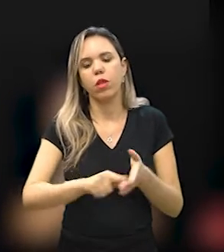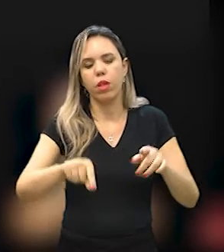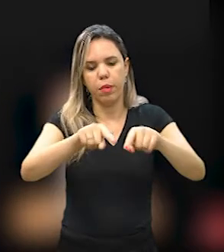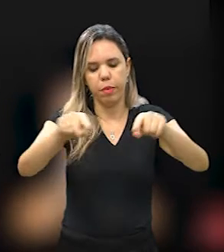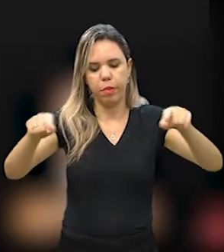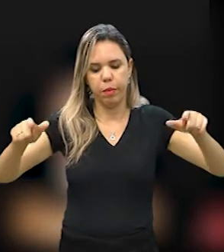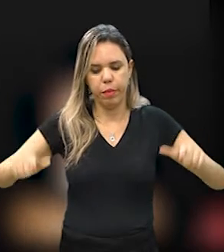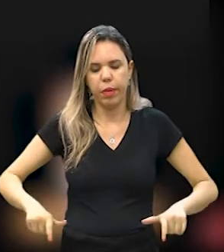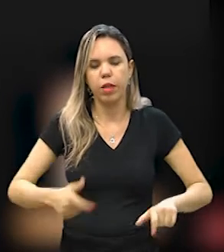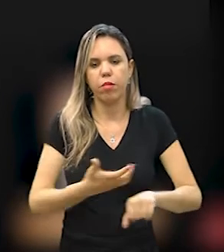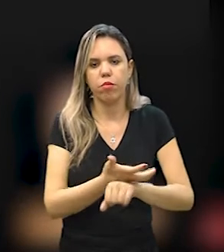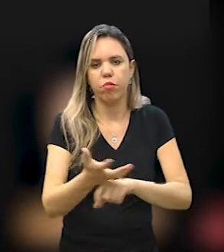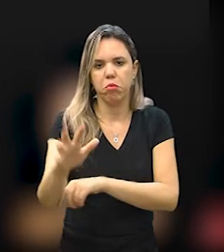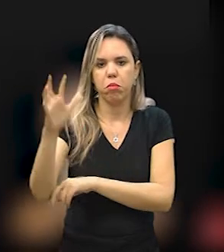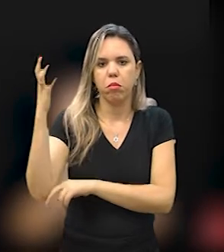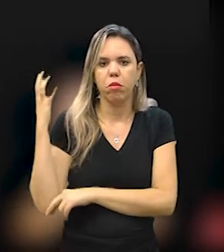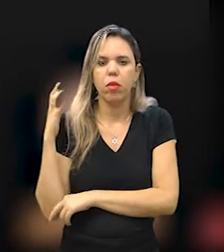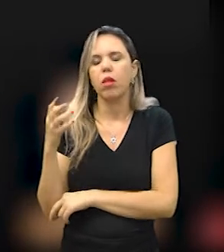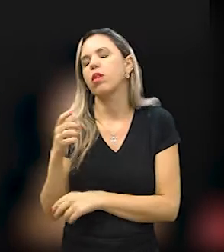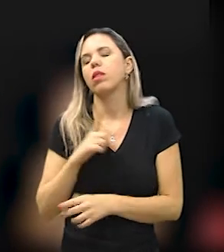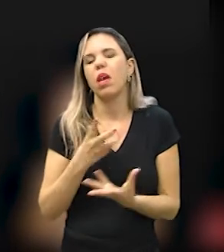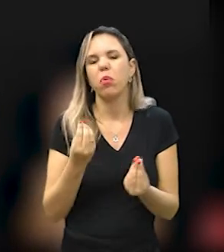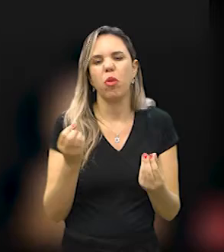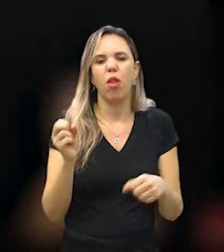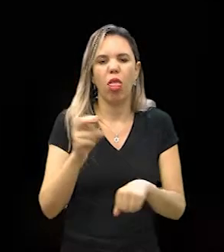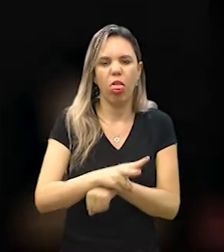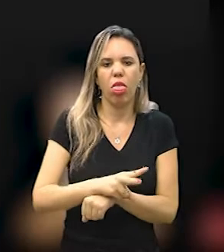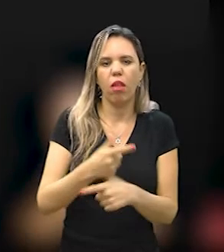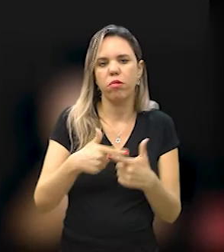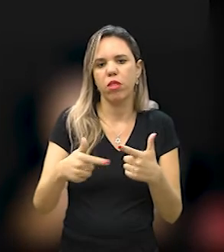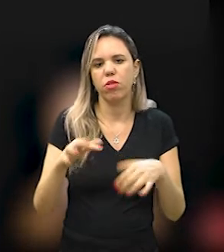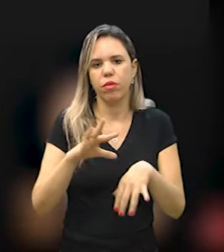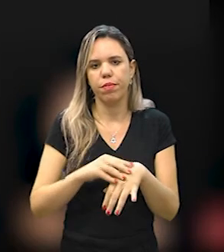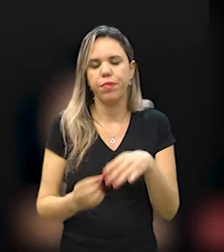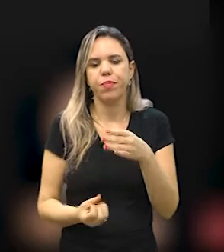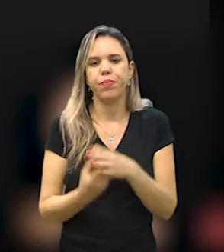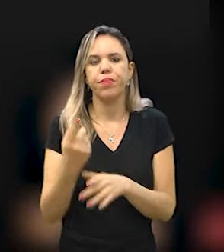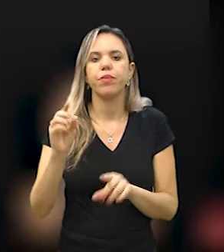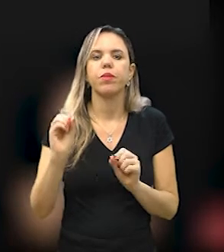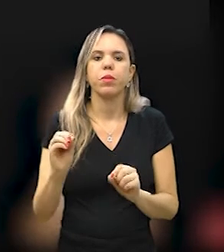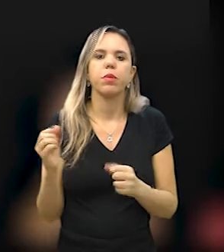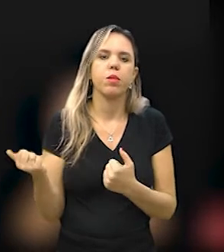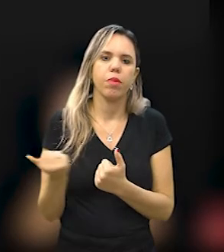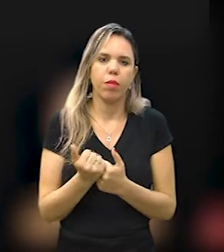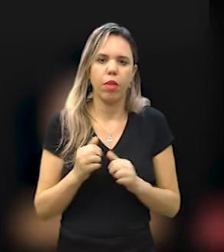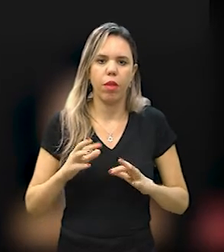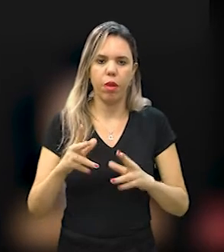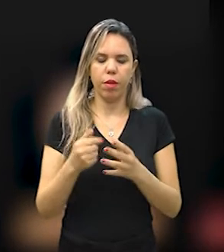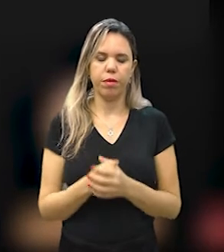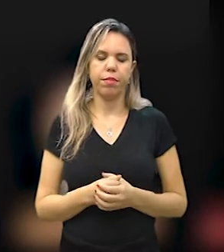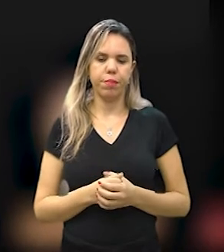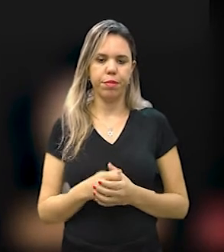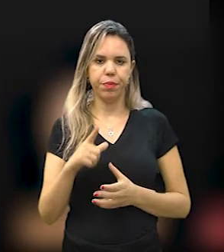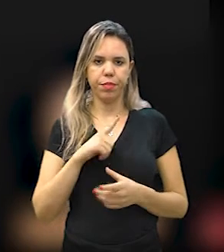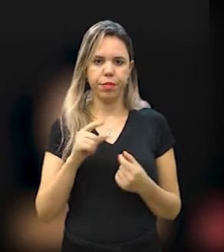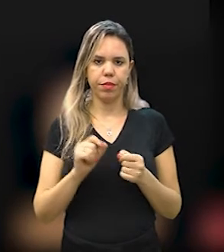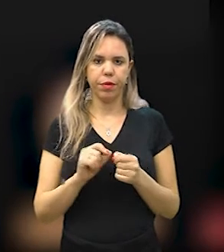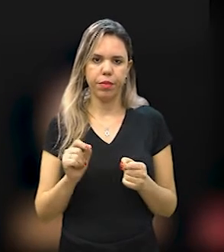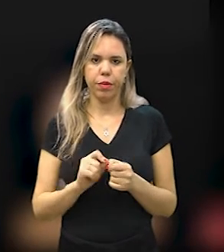de terrenos, tudo isso gera vetores de doenças. Então, para suprir tudo isso, a gente